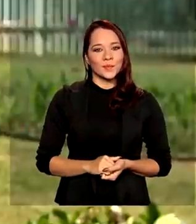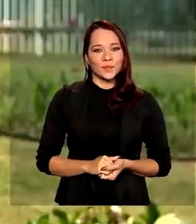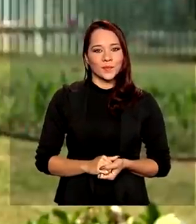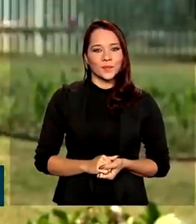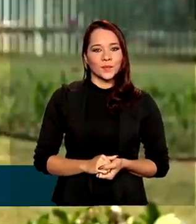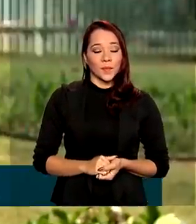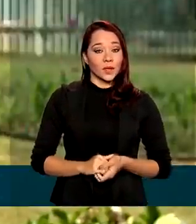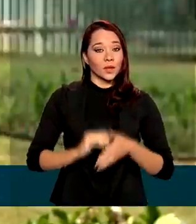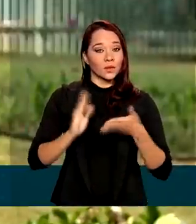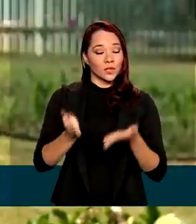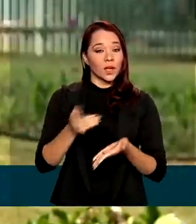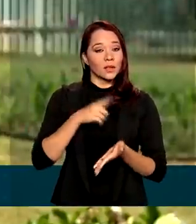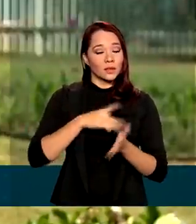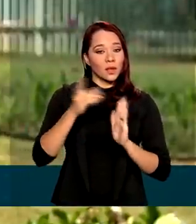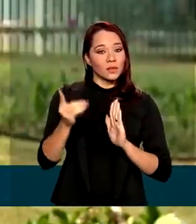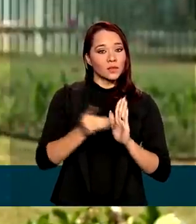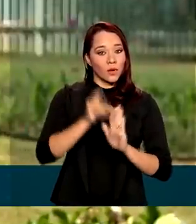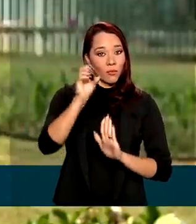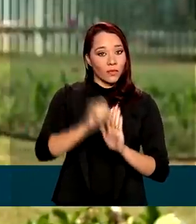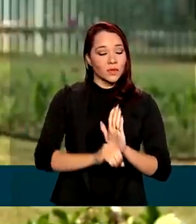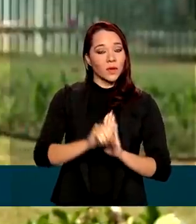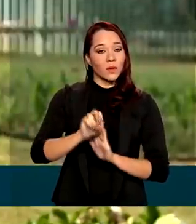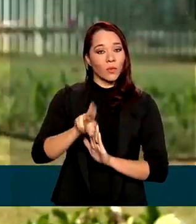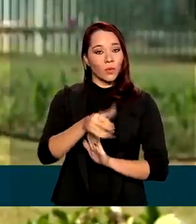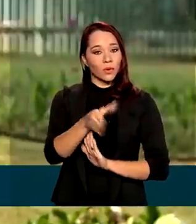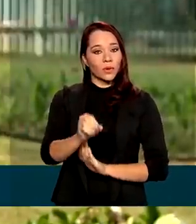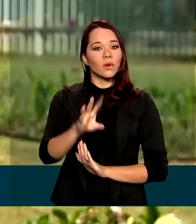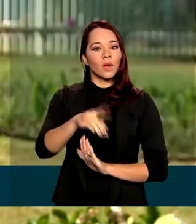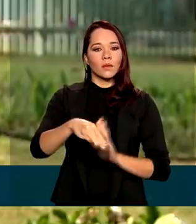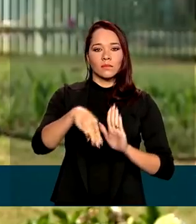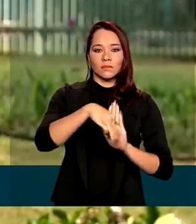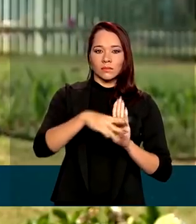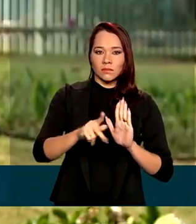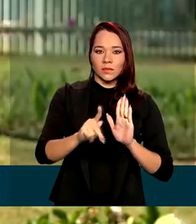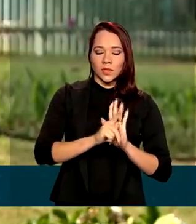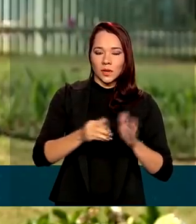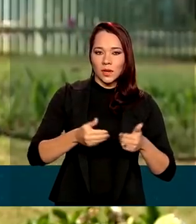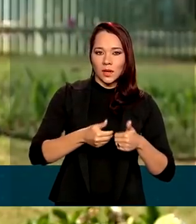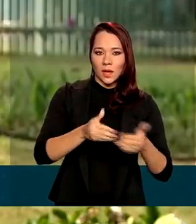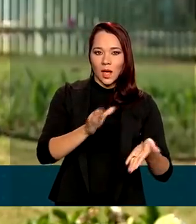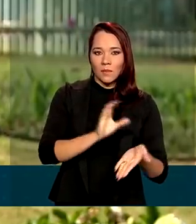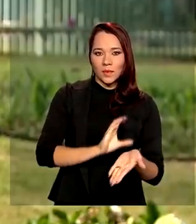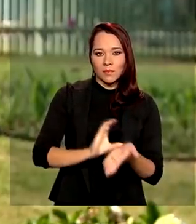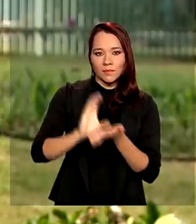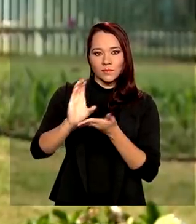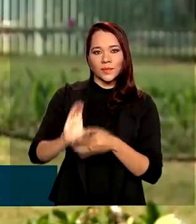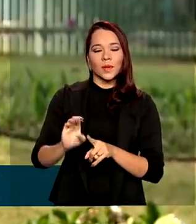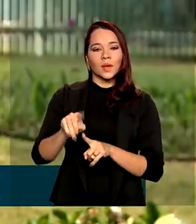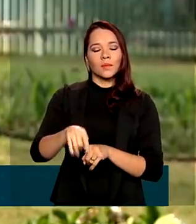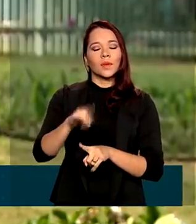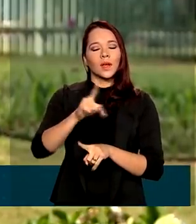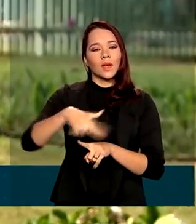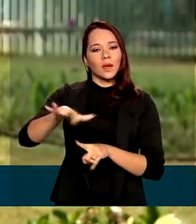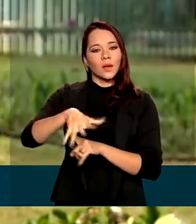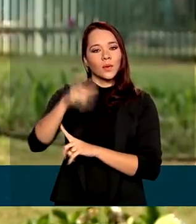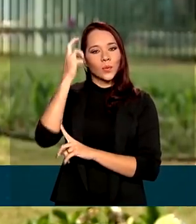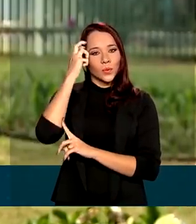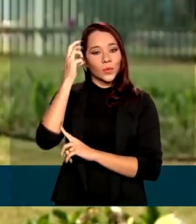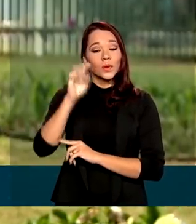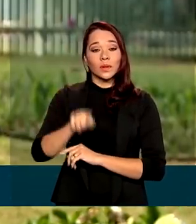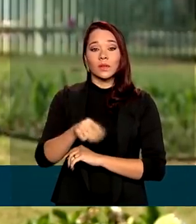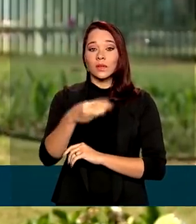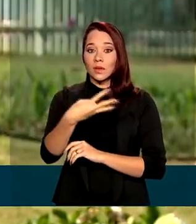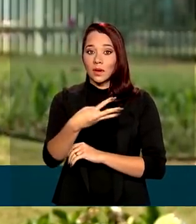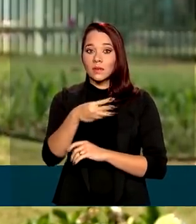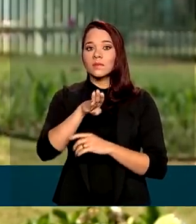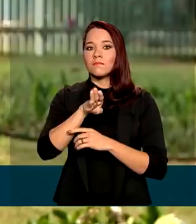Já está no Diário Oficial da União a medida provisória que abre crédito extraordinário para a cultura. São 3